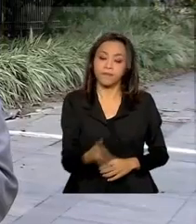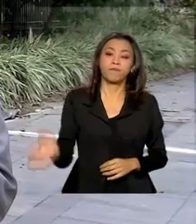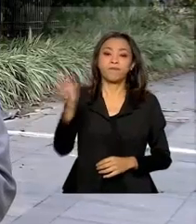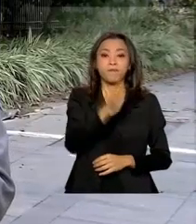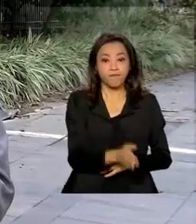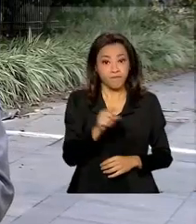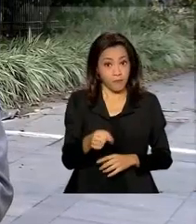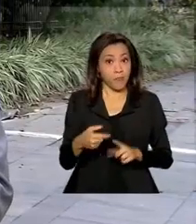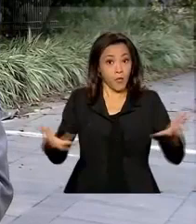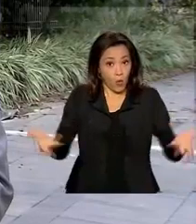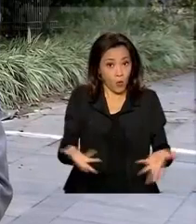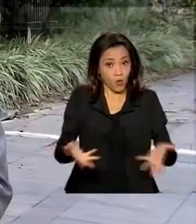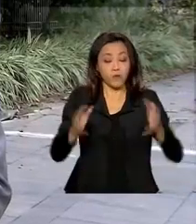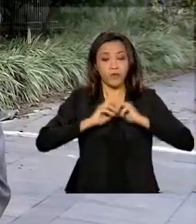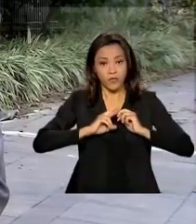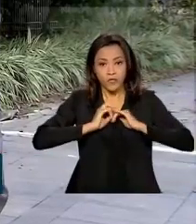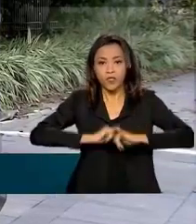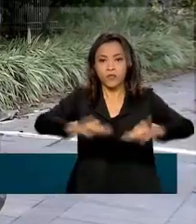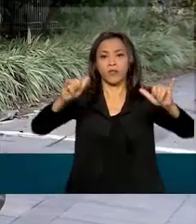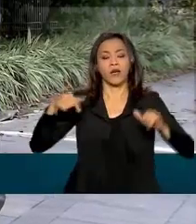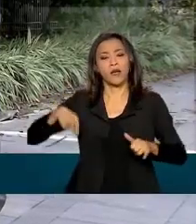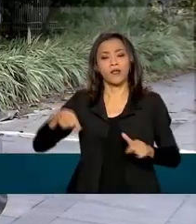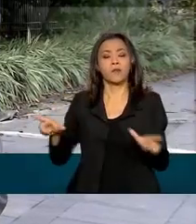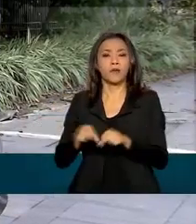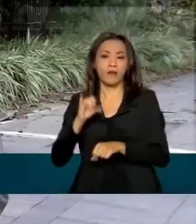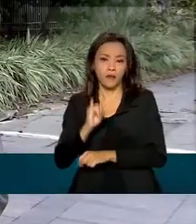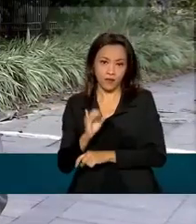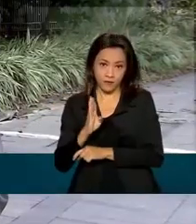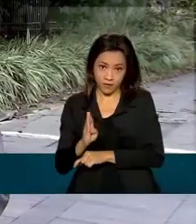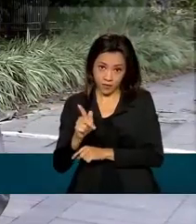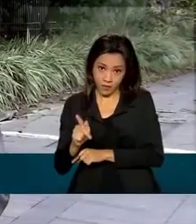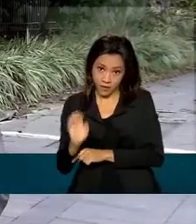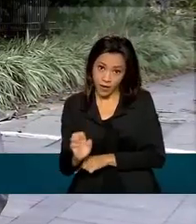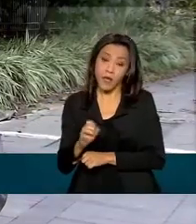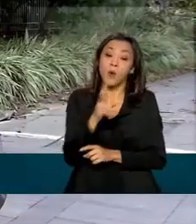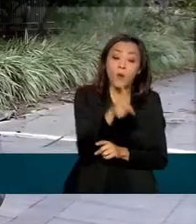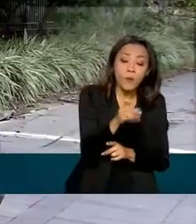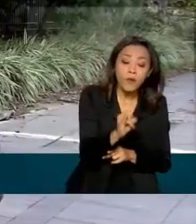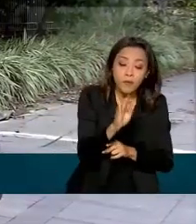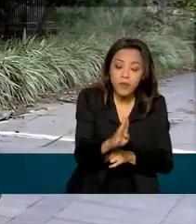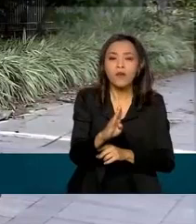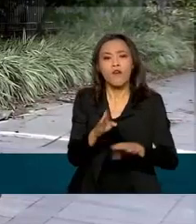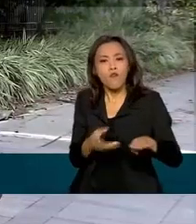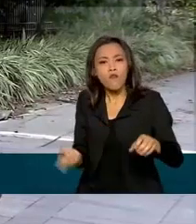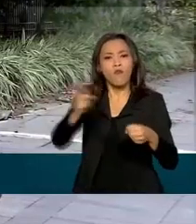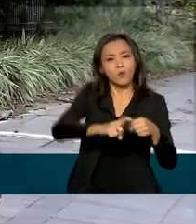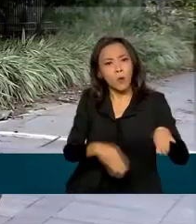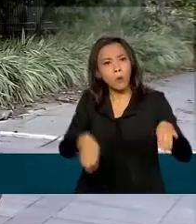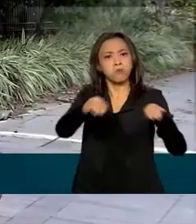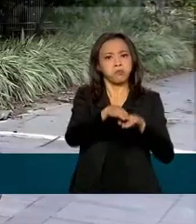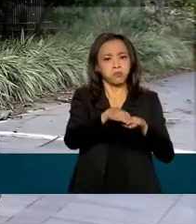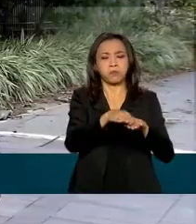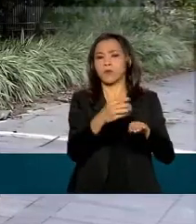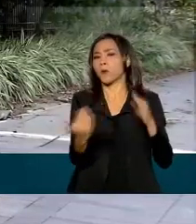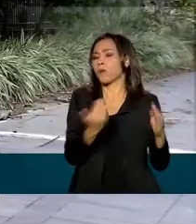resultado que foi divulgado hoje pelo IBGE mostrou que o produto interno bruto do país voltou ao mesmo patamar do quarto trimestre de